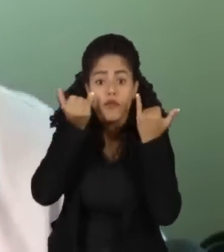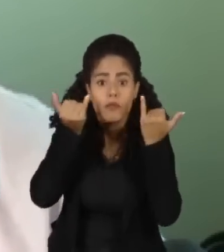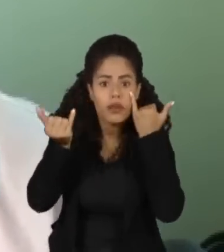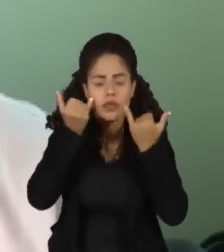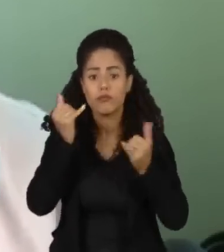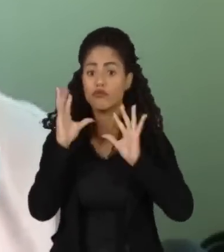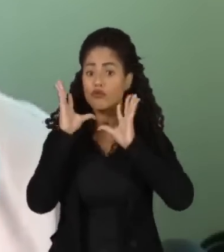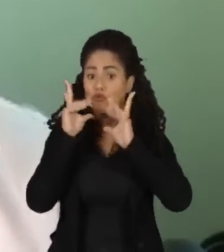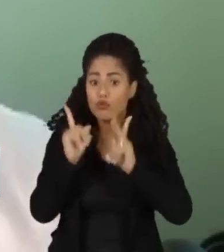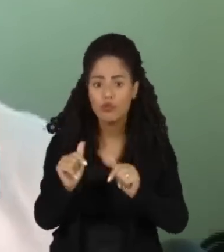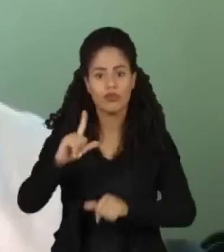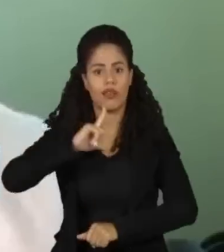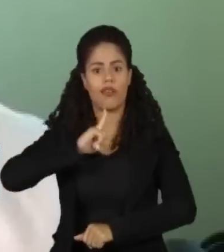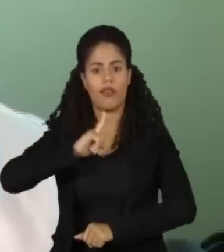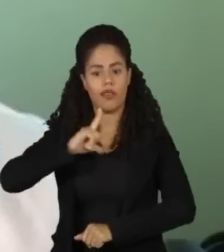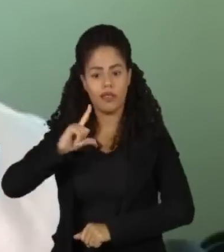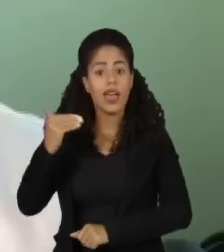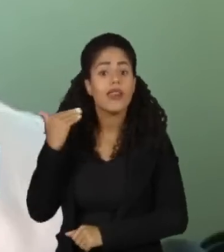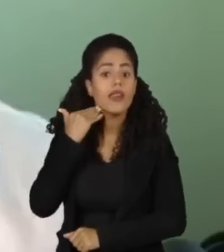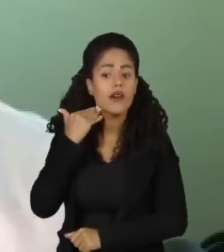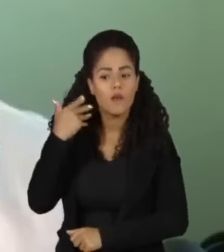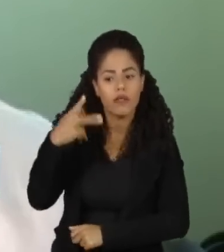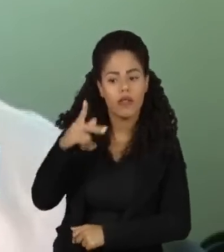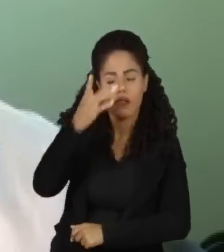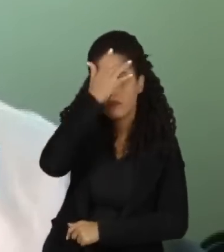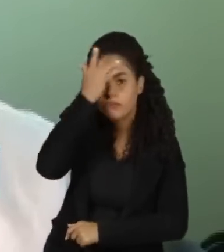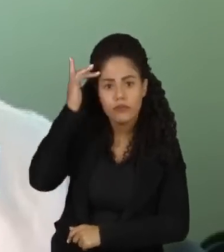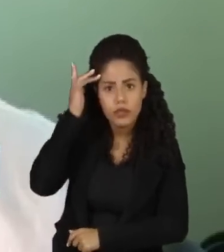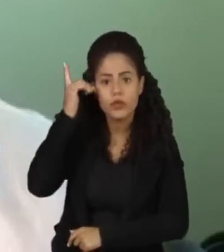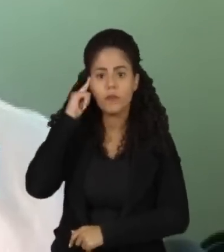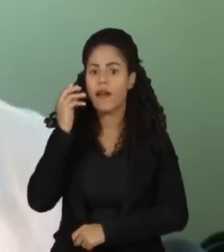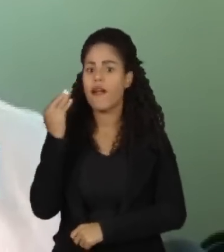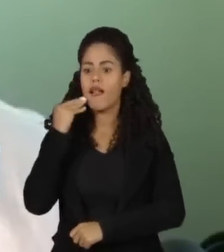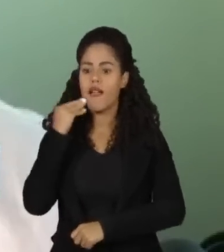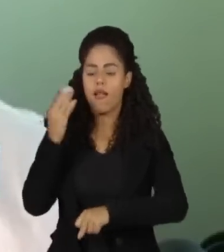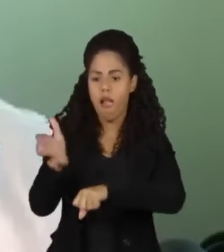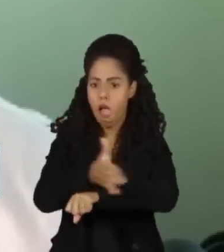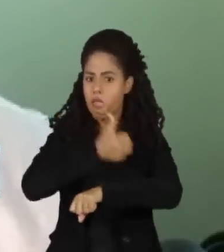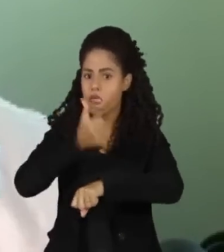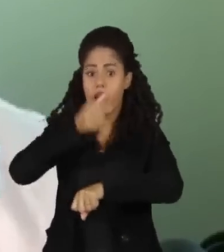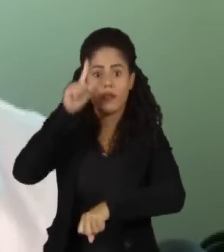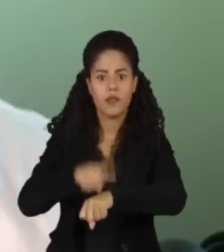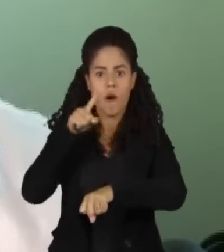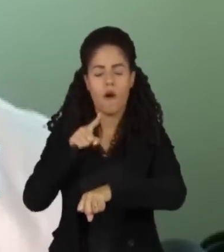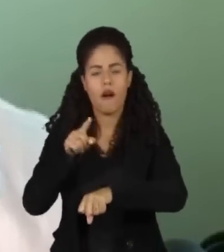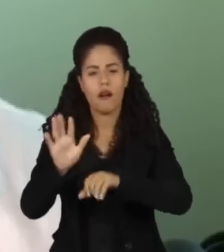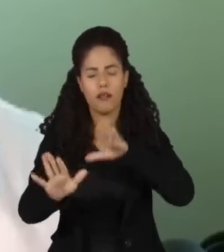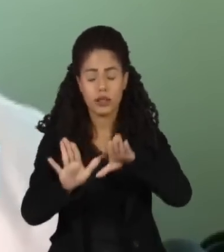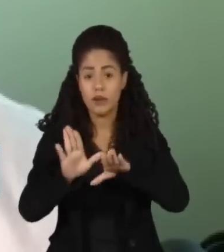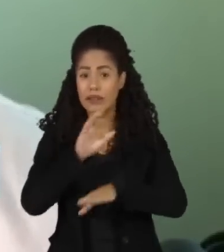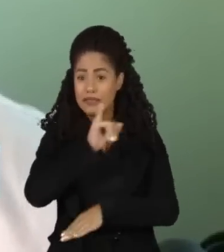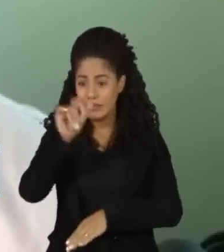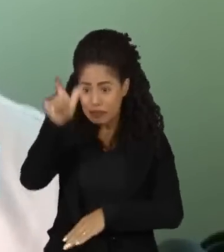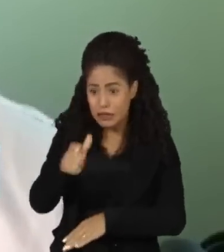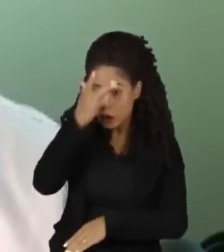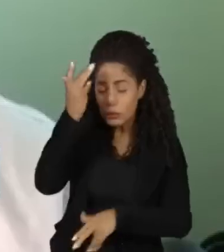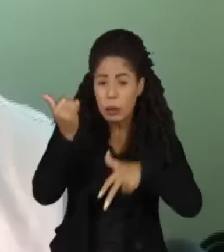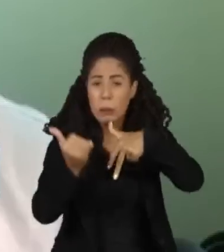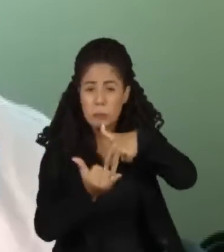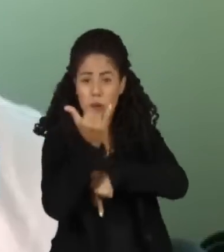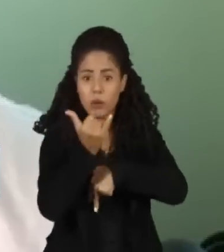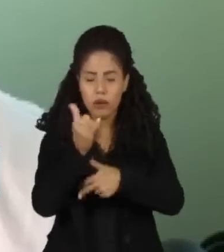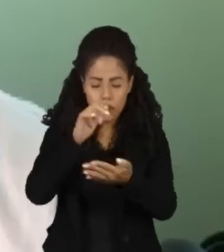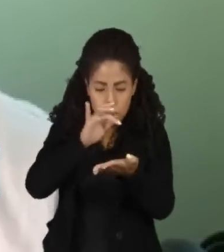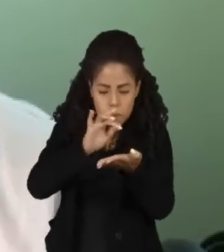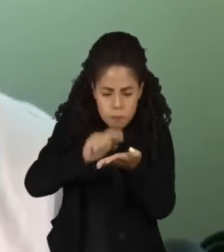saldo, para saber se a vítima tem fundos financeiros para cometer o golpe de uma maneira automática. E uma vez que a vítima insira alguns